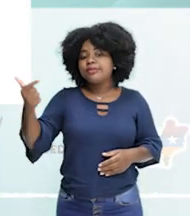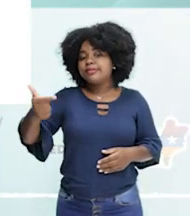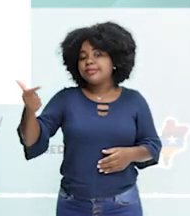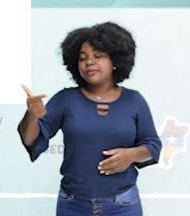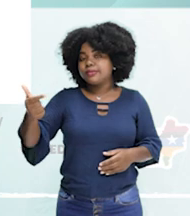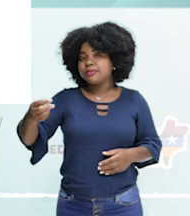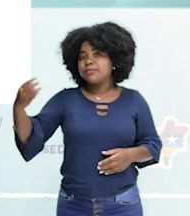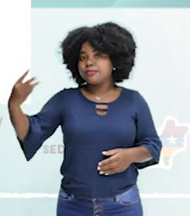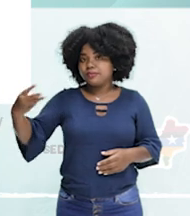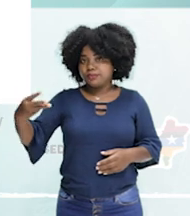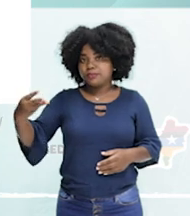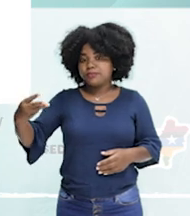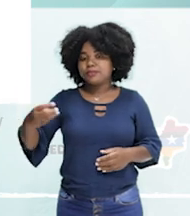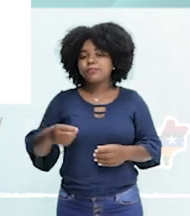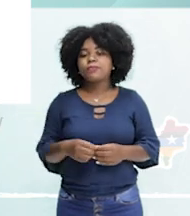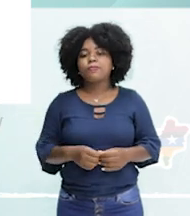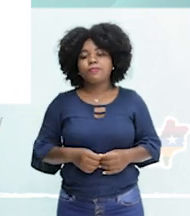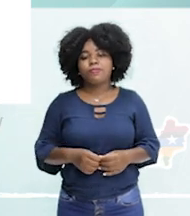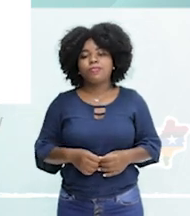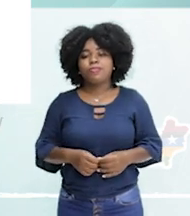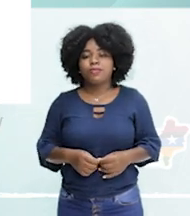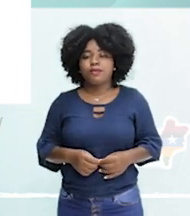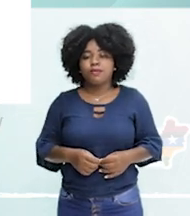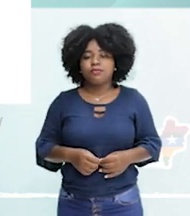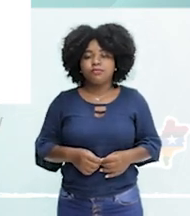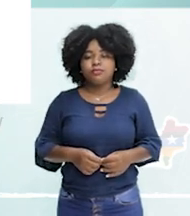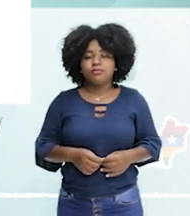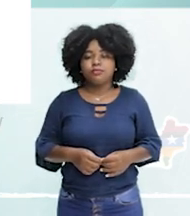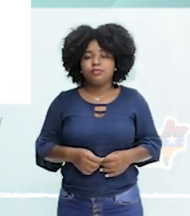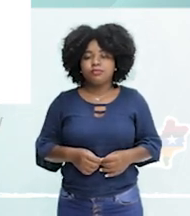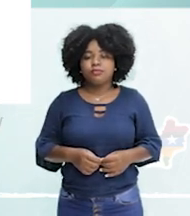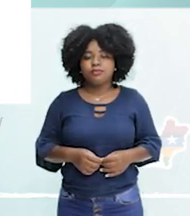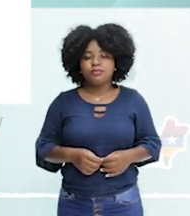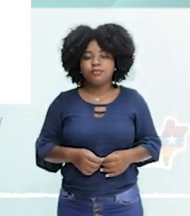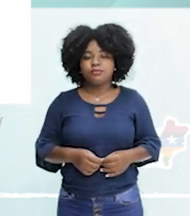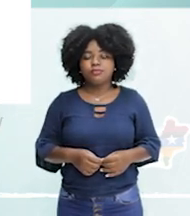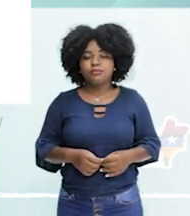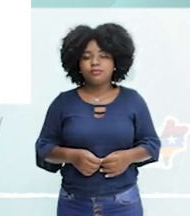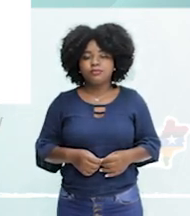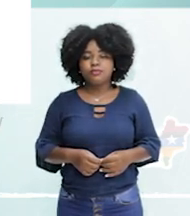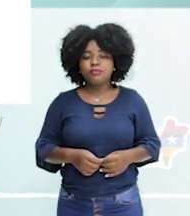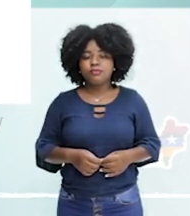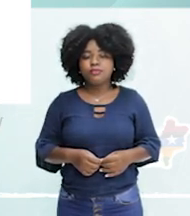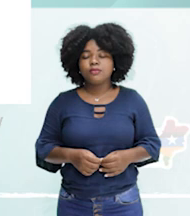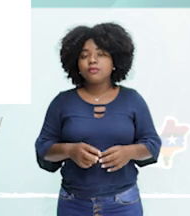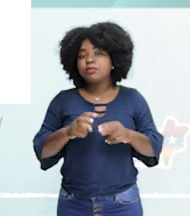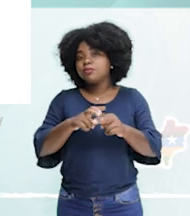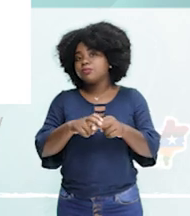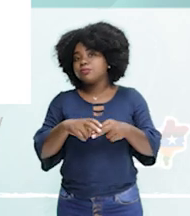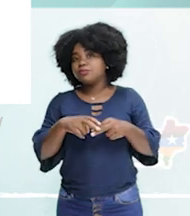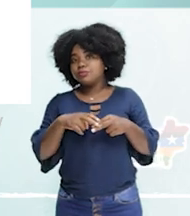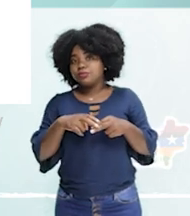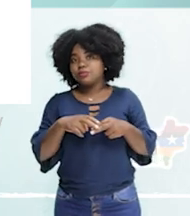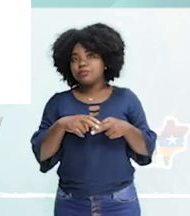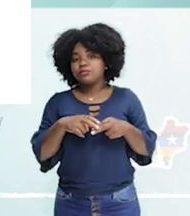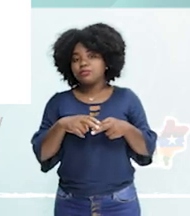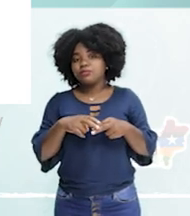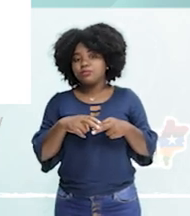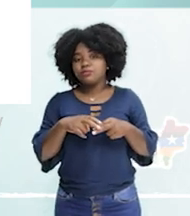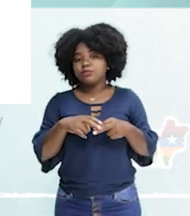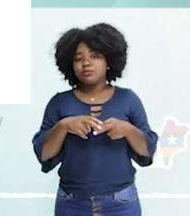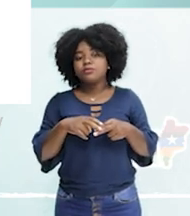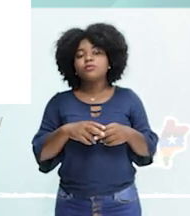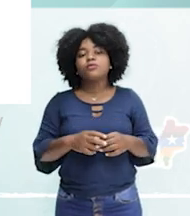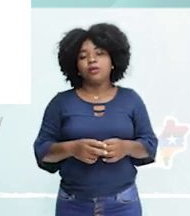Instituto Chico Mendes, papel de execução. Galera, a partir do momento que o órgão